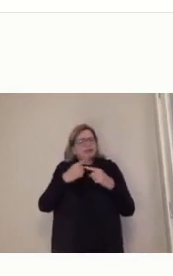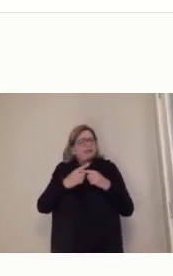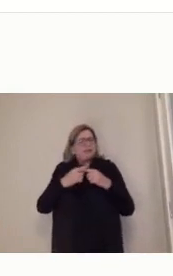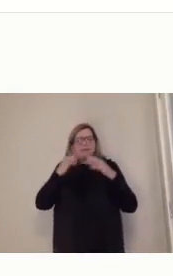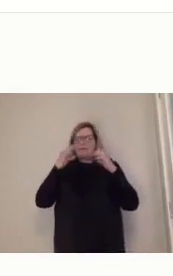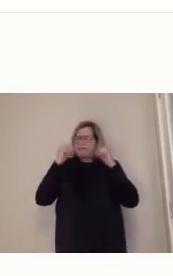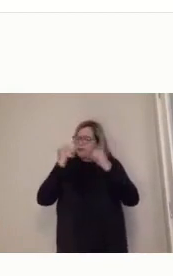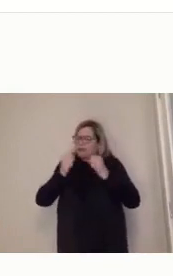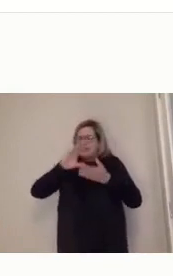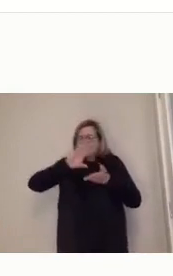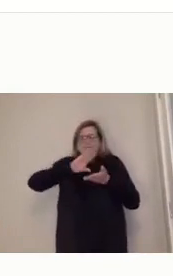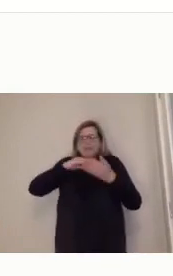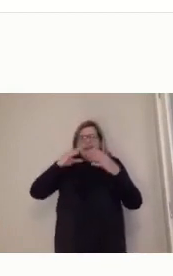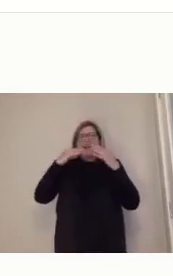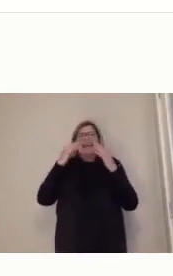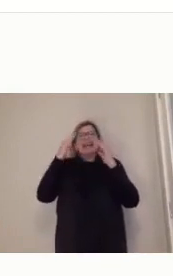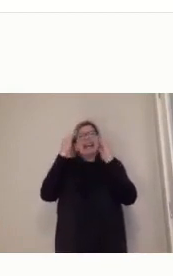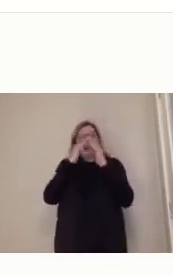sua família,